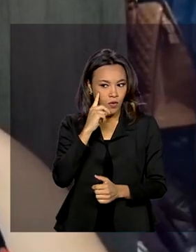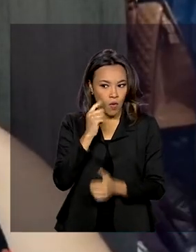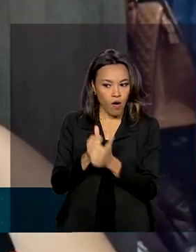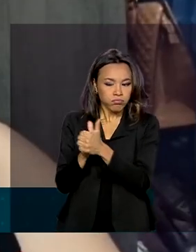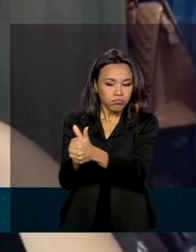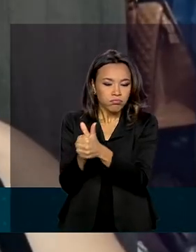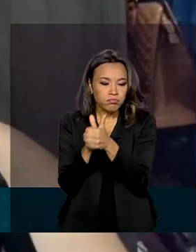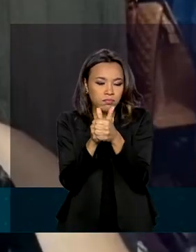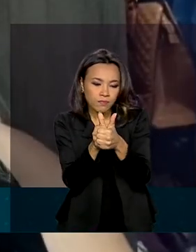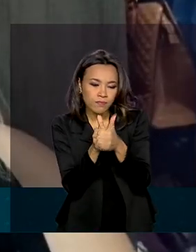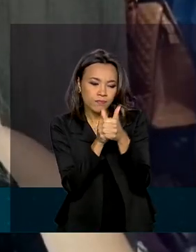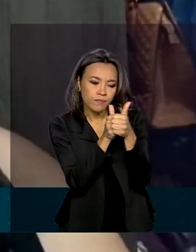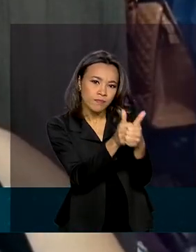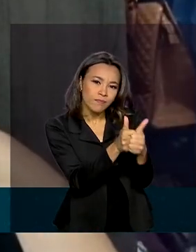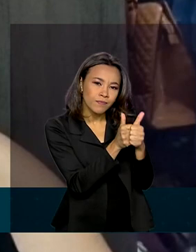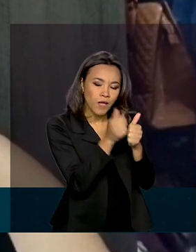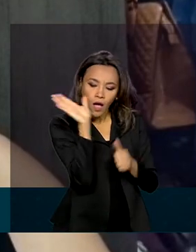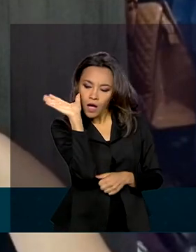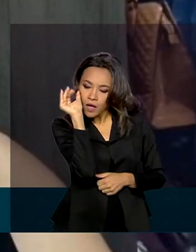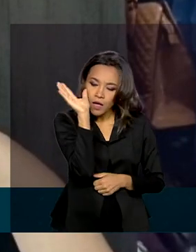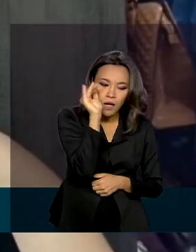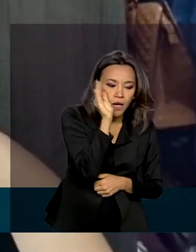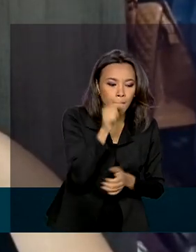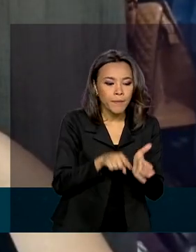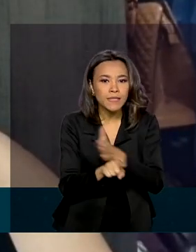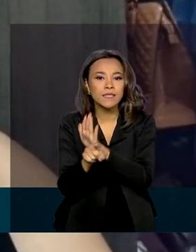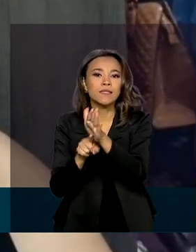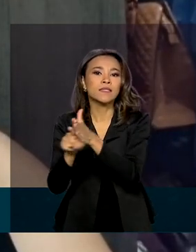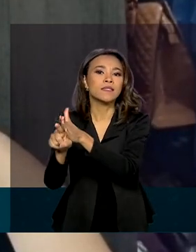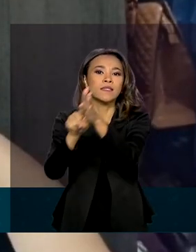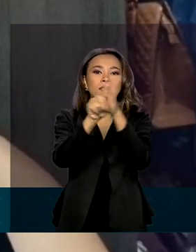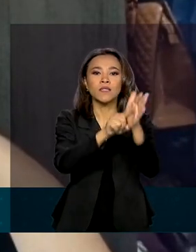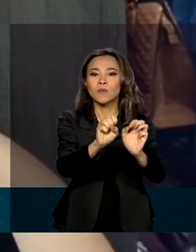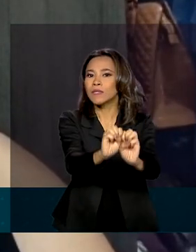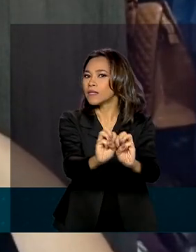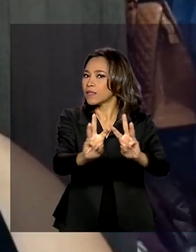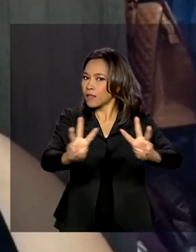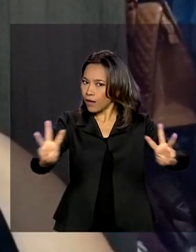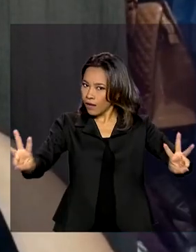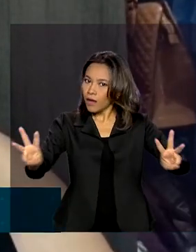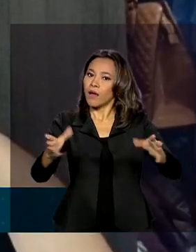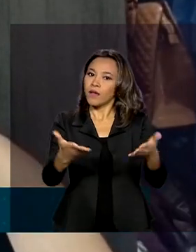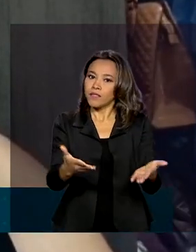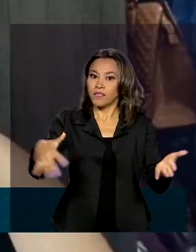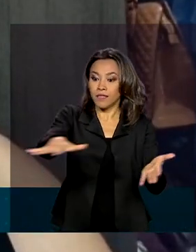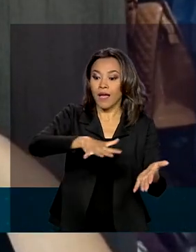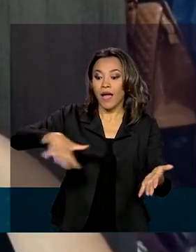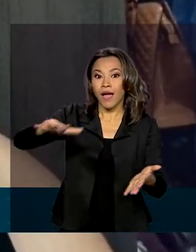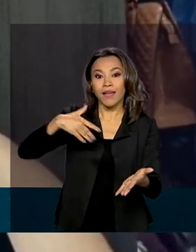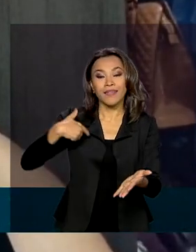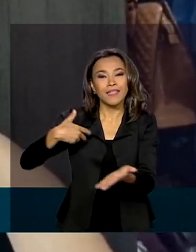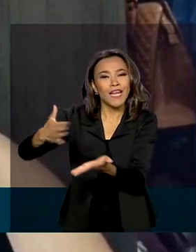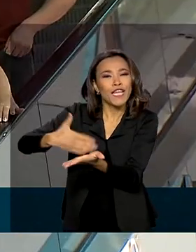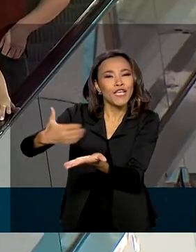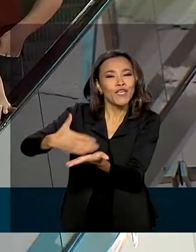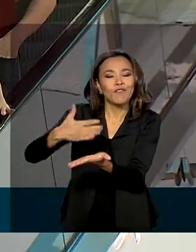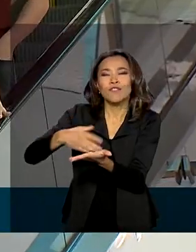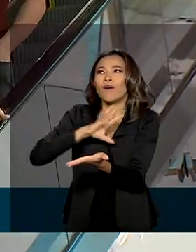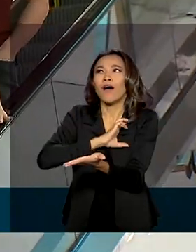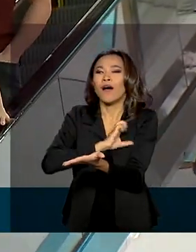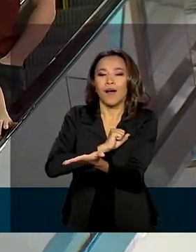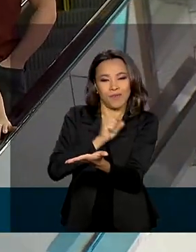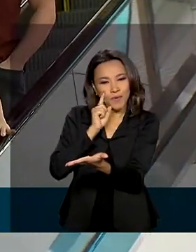dando uma olhada em alguns sites do mercado literário, principalmente porque eu gosto muito de livros.